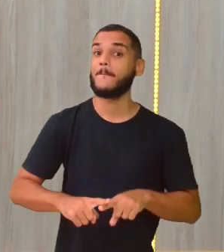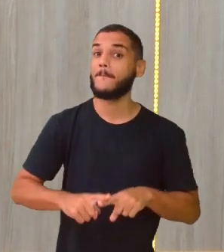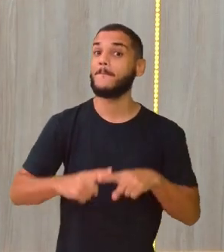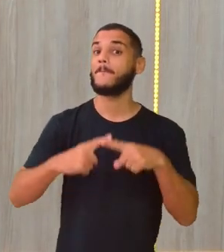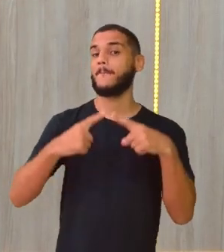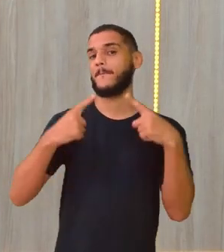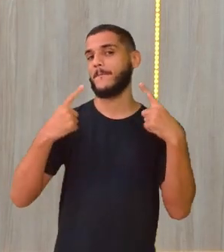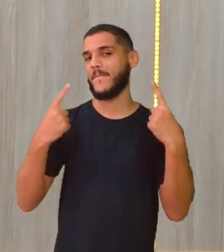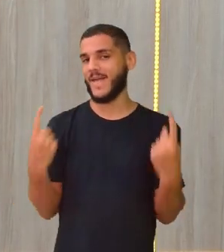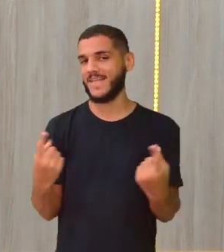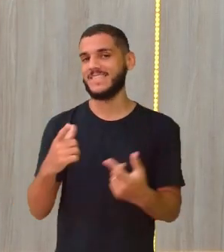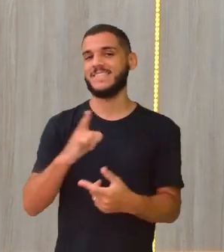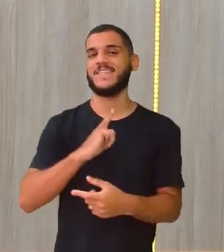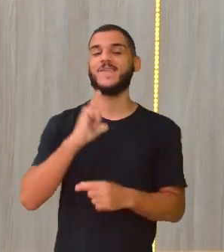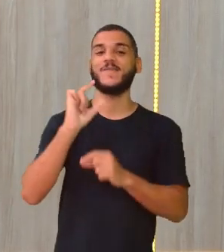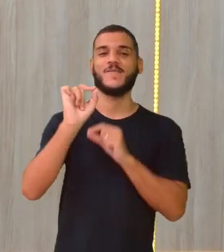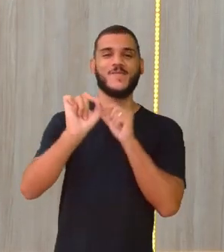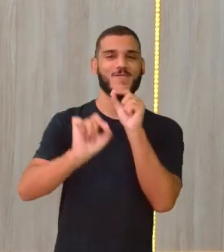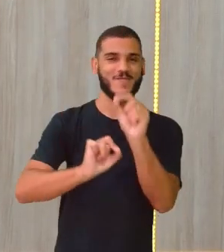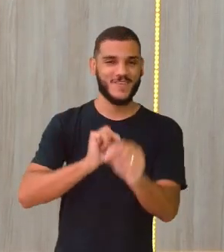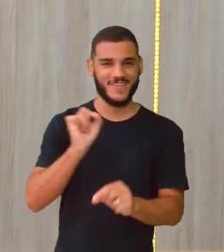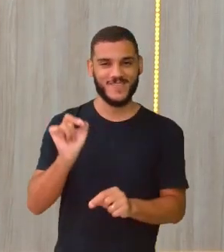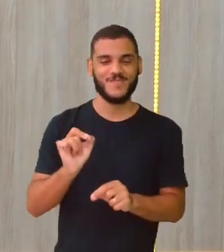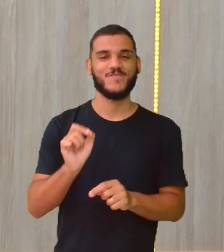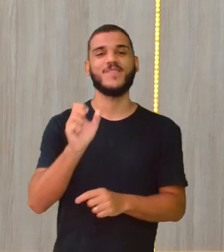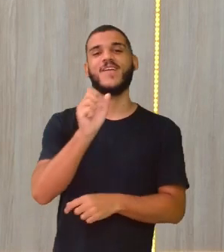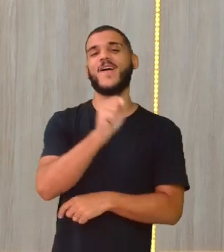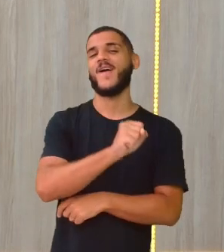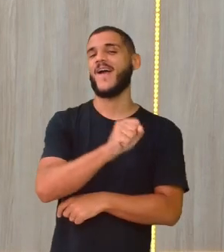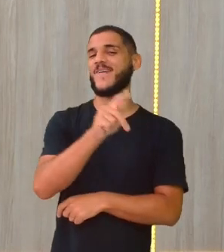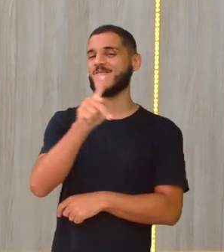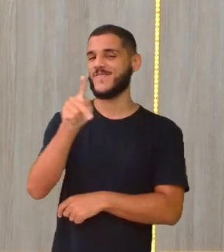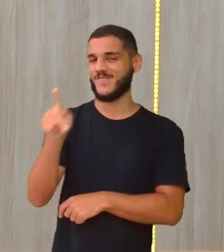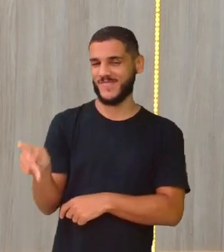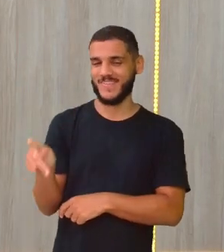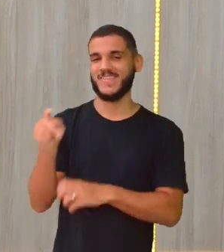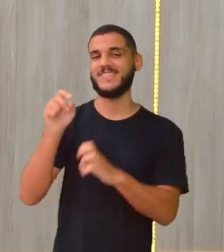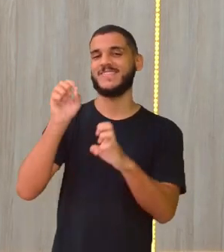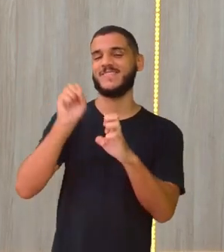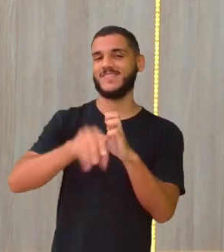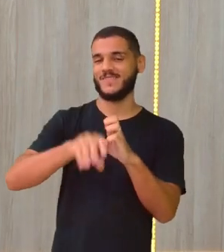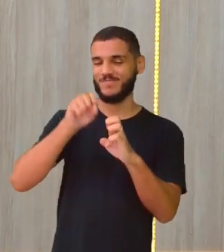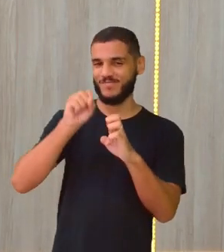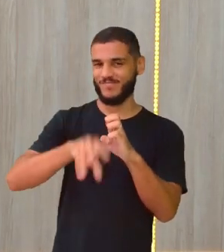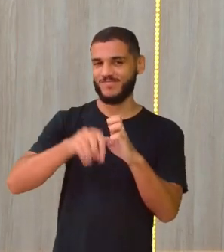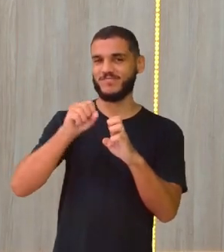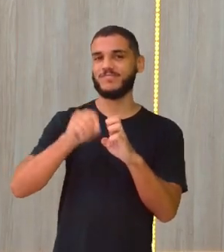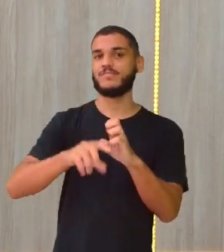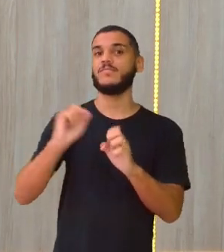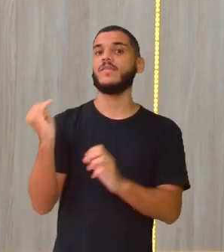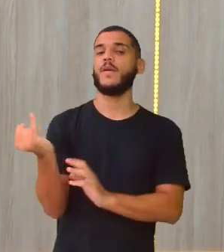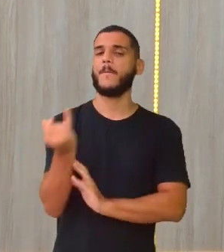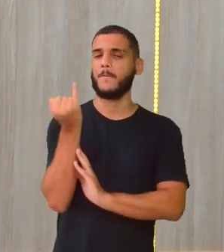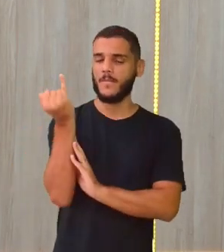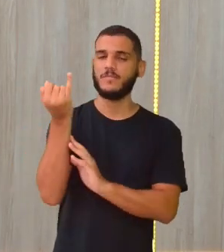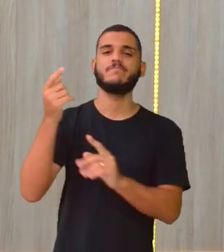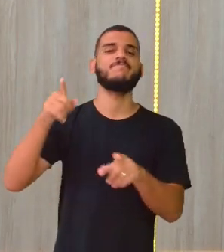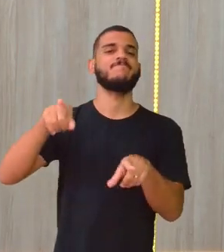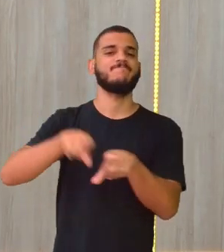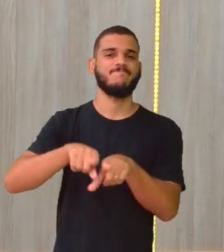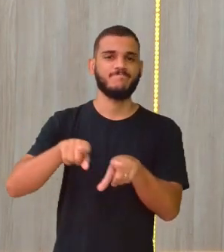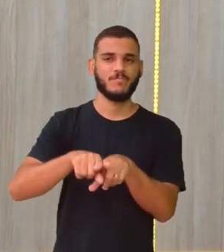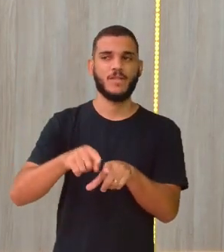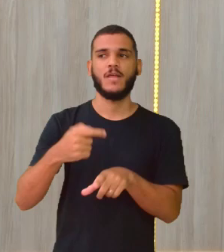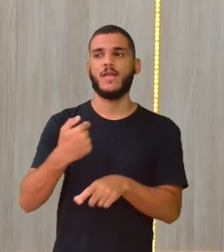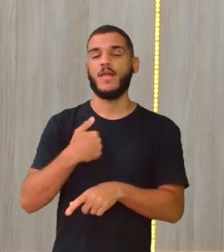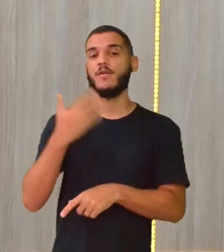Mas temos o que? O aplicativo do Educa Recife, que é importante demais. Por isso que eu já agora estou